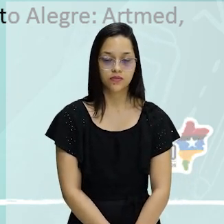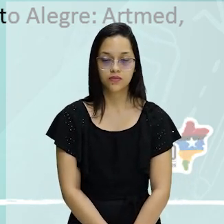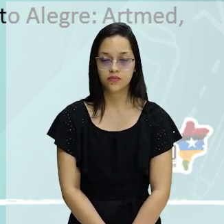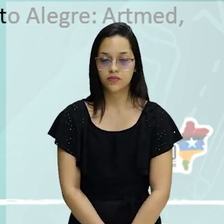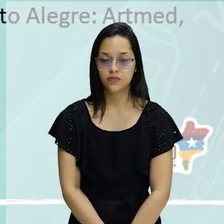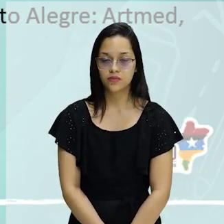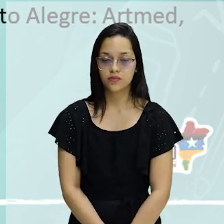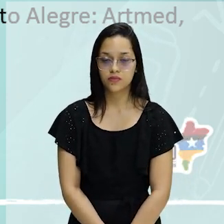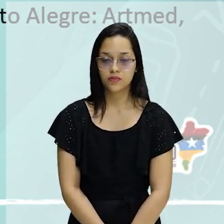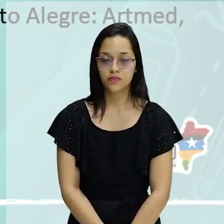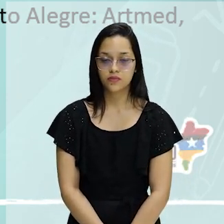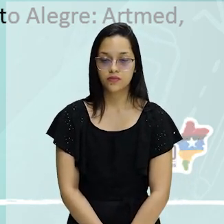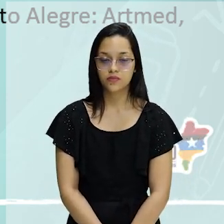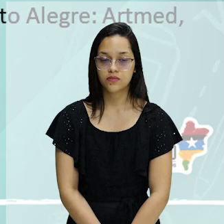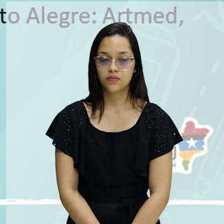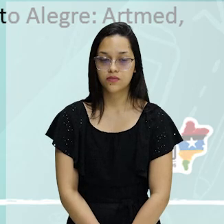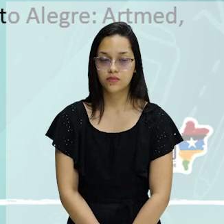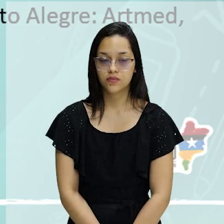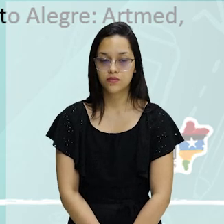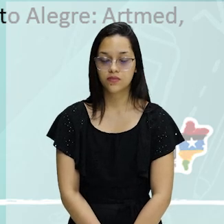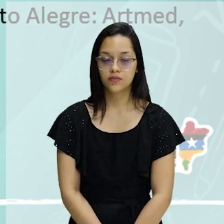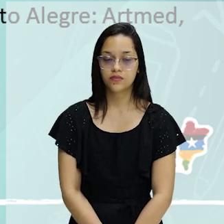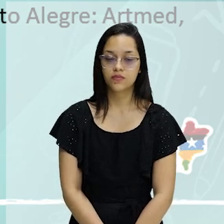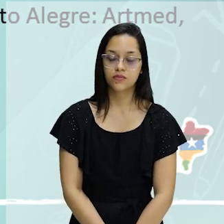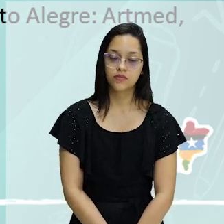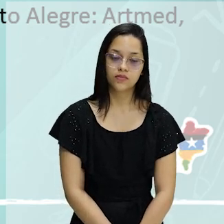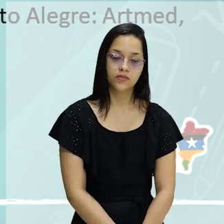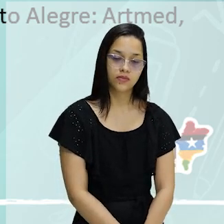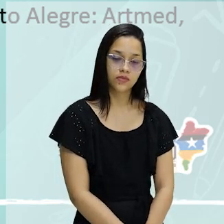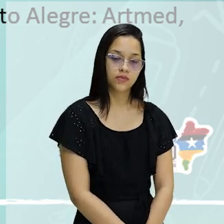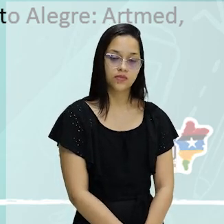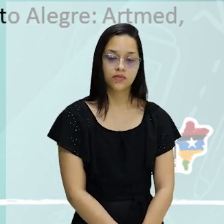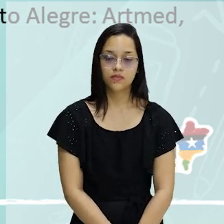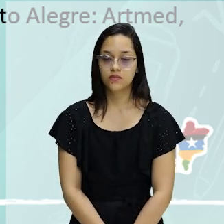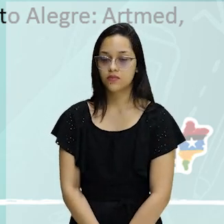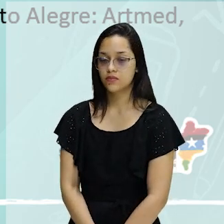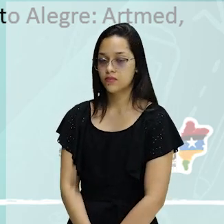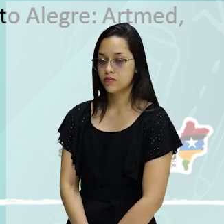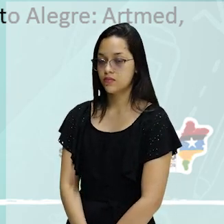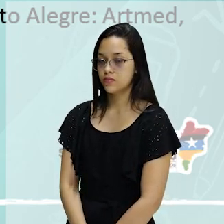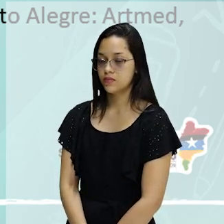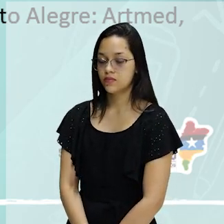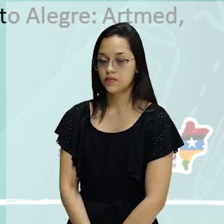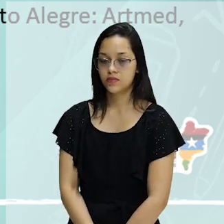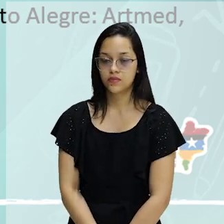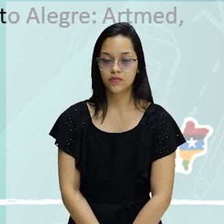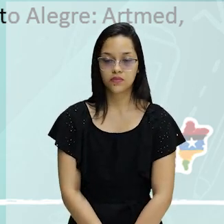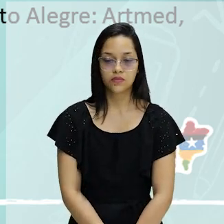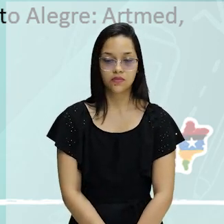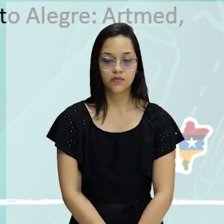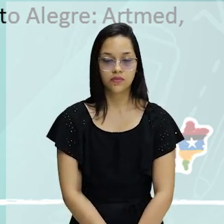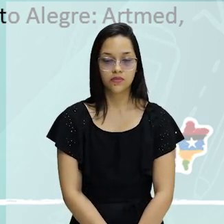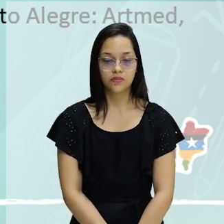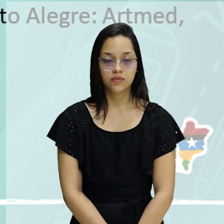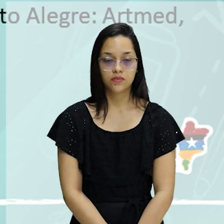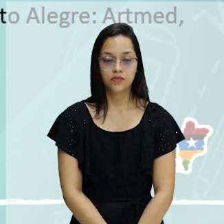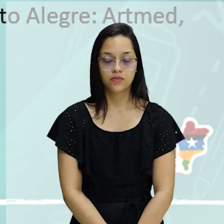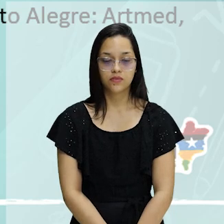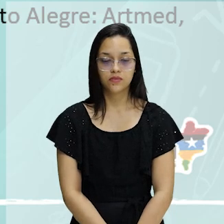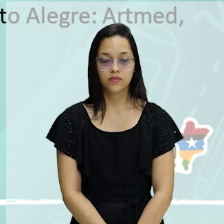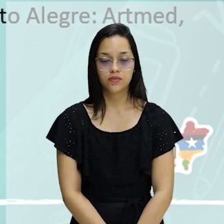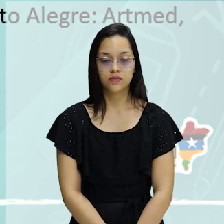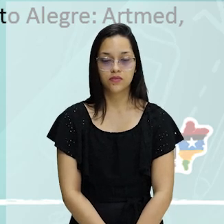concretizar certos aspectos que no papel são praticamente inviáveis. A conexão imediata, a comparação de trechos de textos na mesma tela,